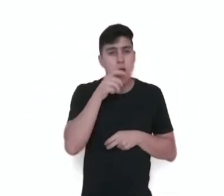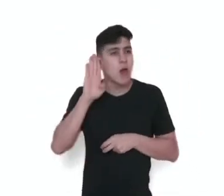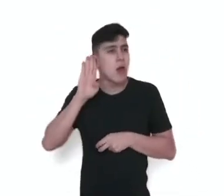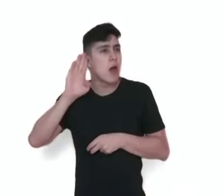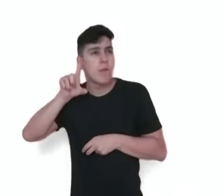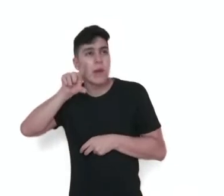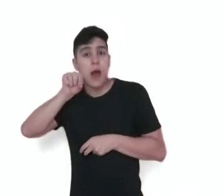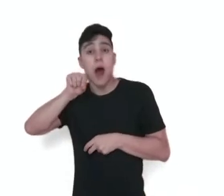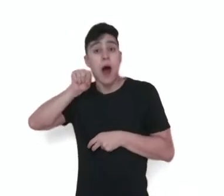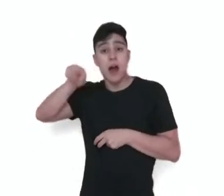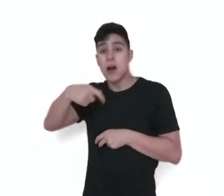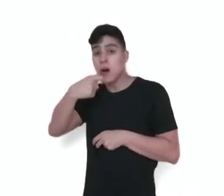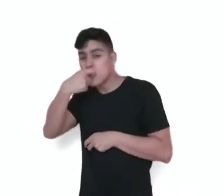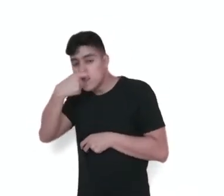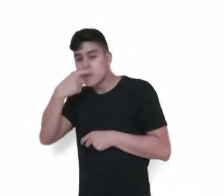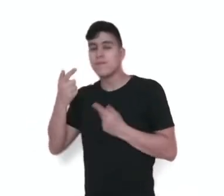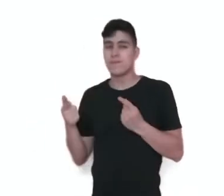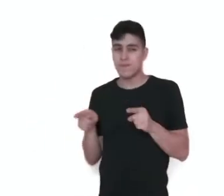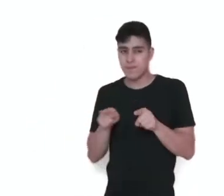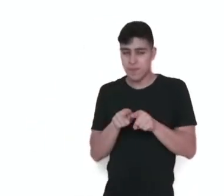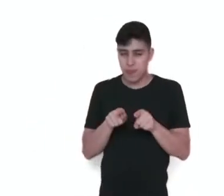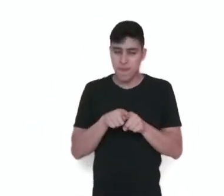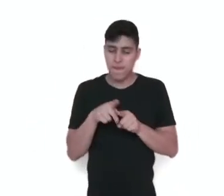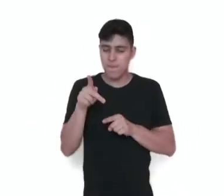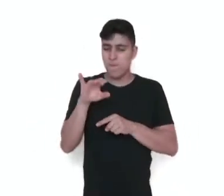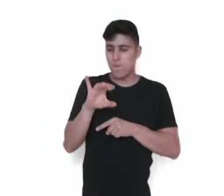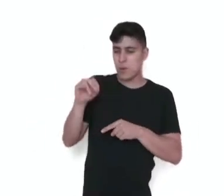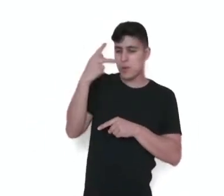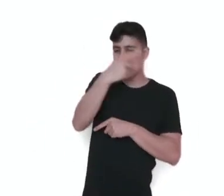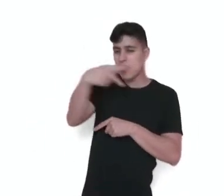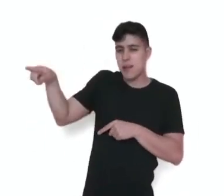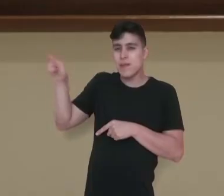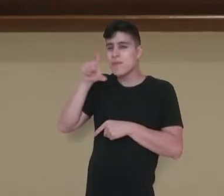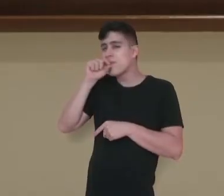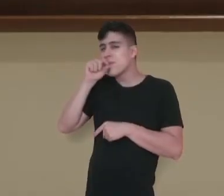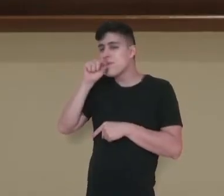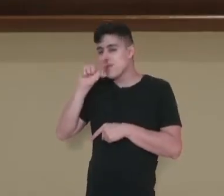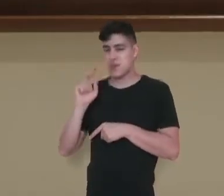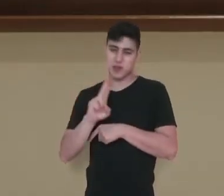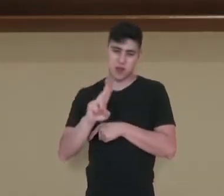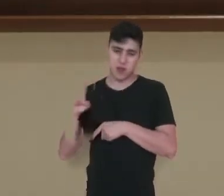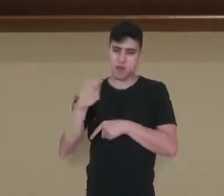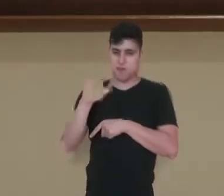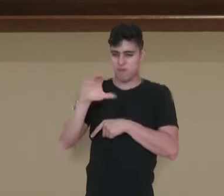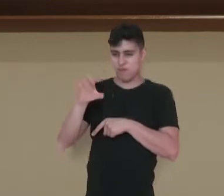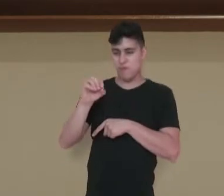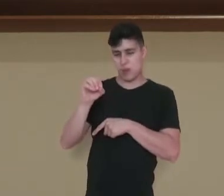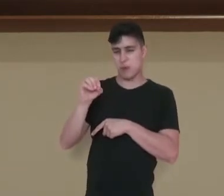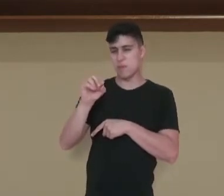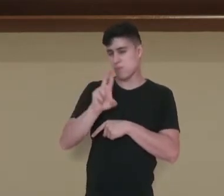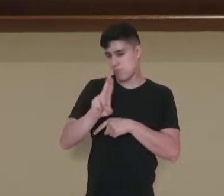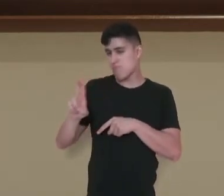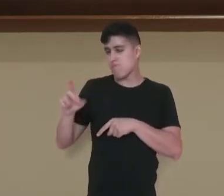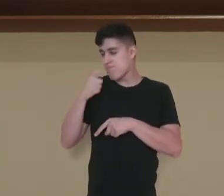instrumentos de sopro conhecidos como pios de passarinho. Eles são conhecidos como pios de passarinho.